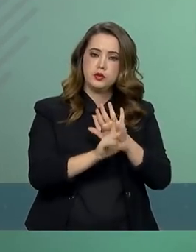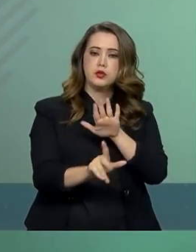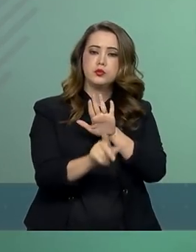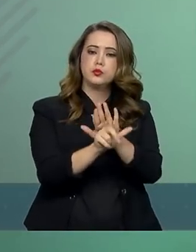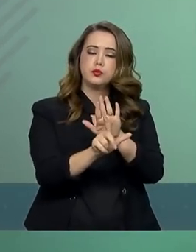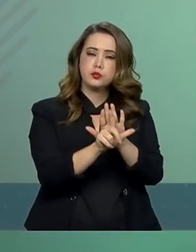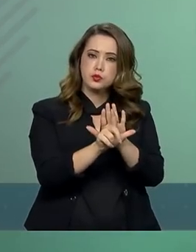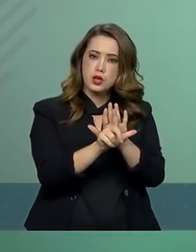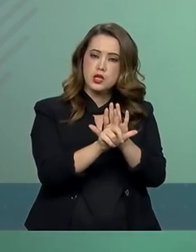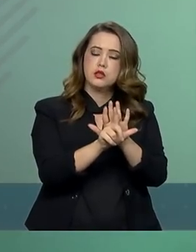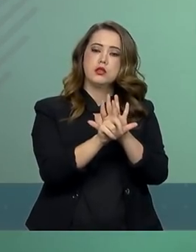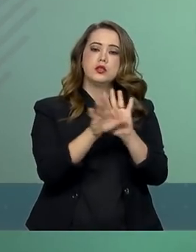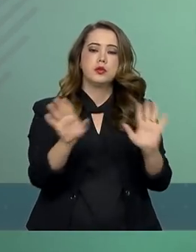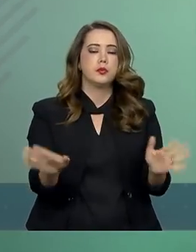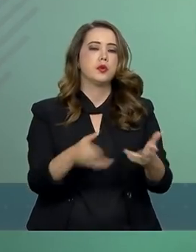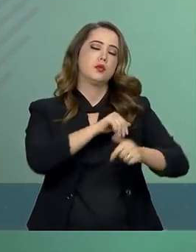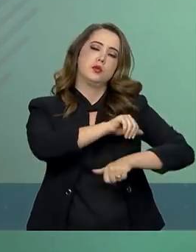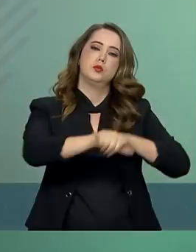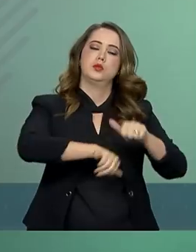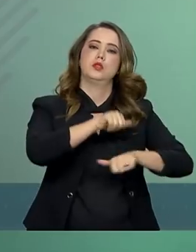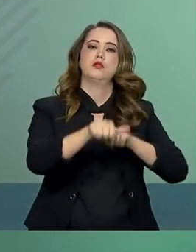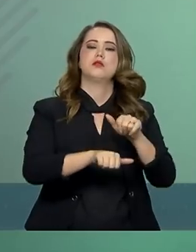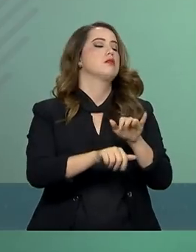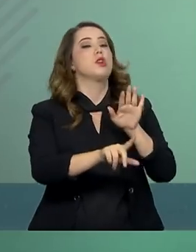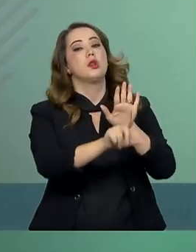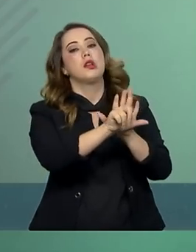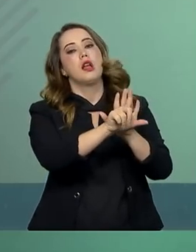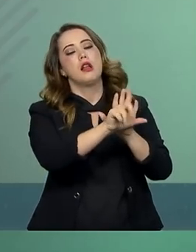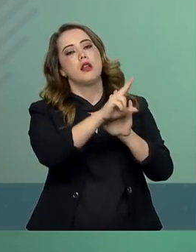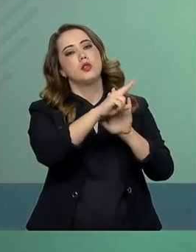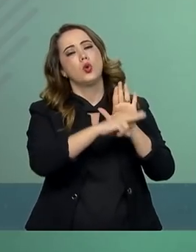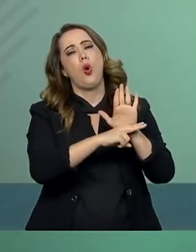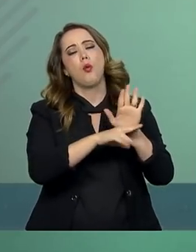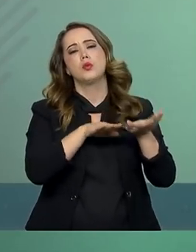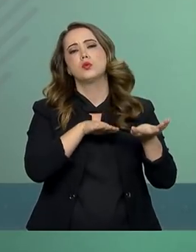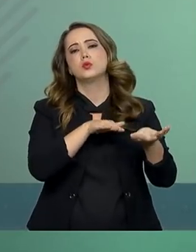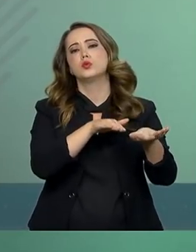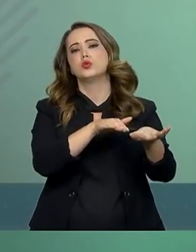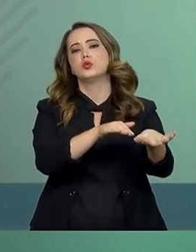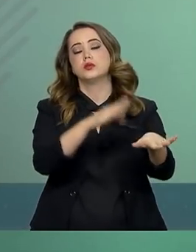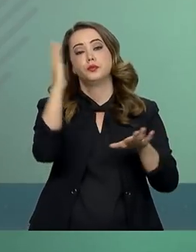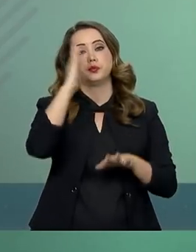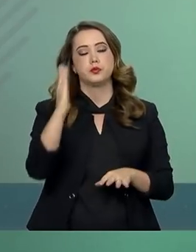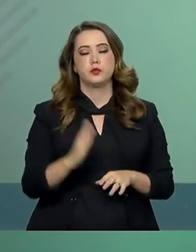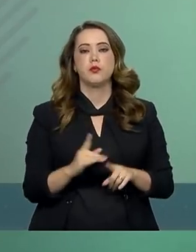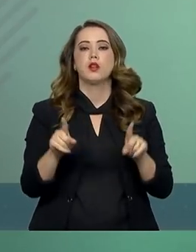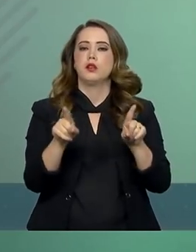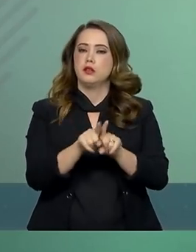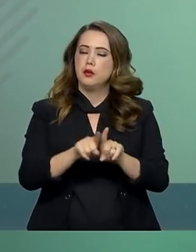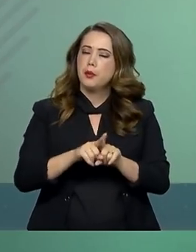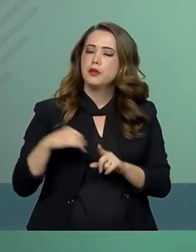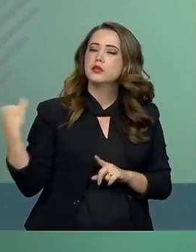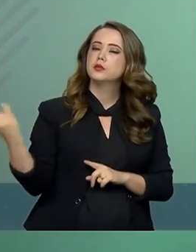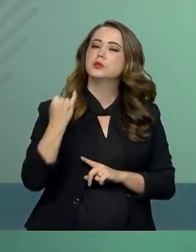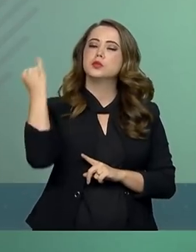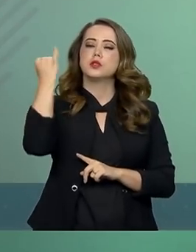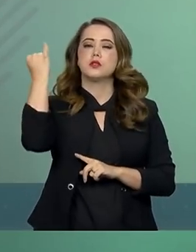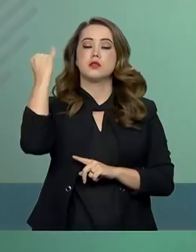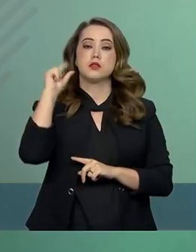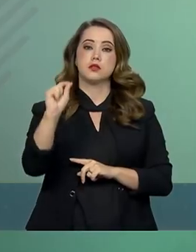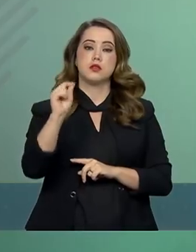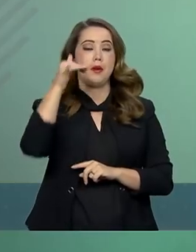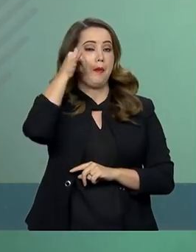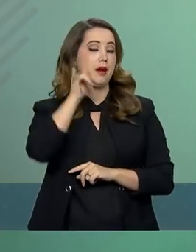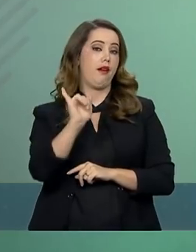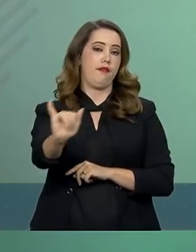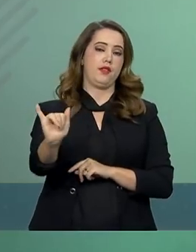que propõe alterações no Código de Trânsito Brasileiro e a importância do